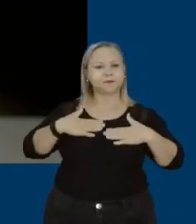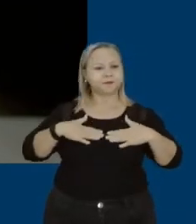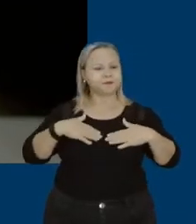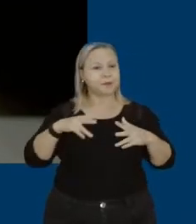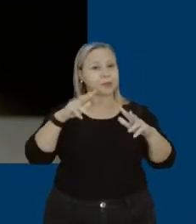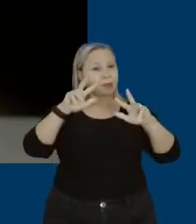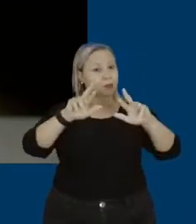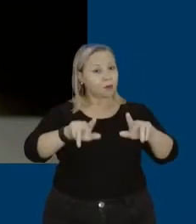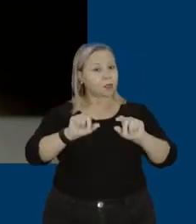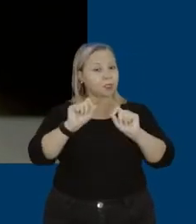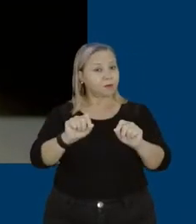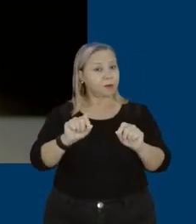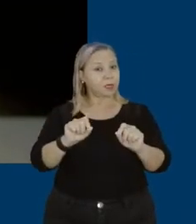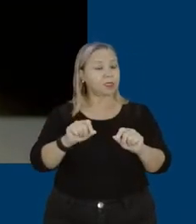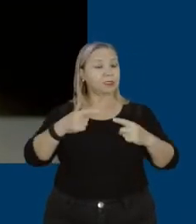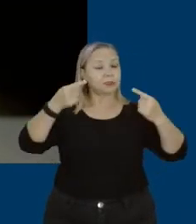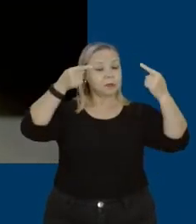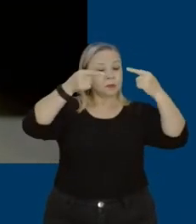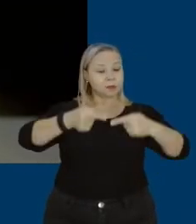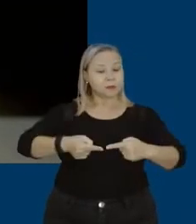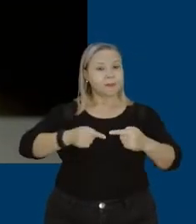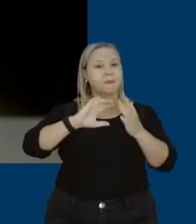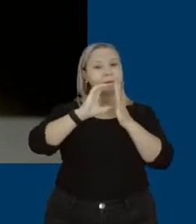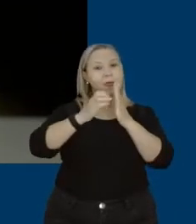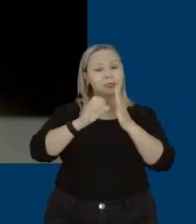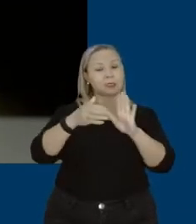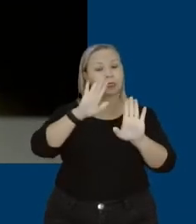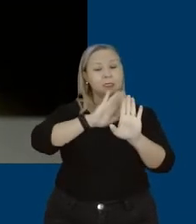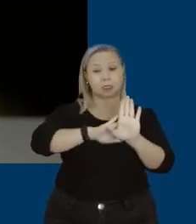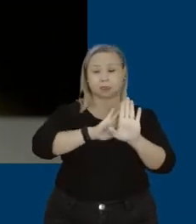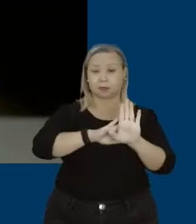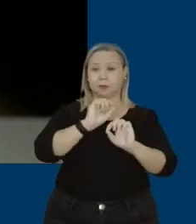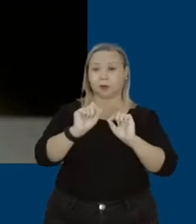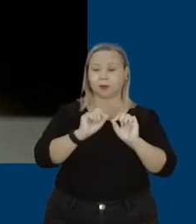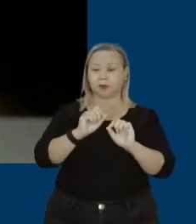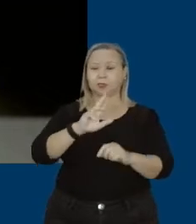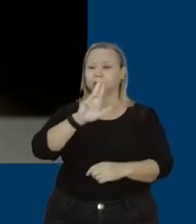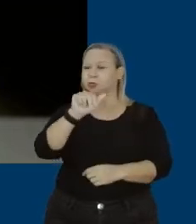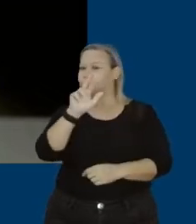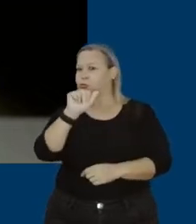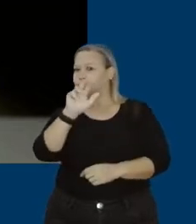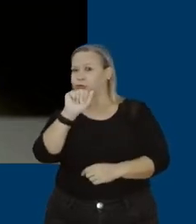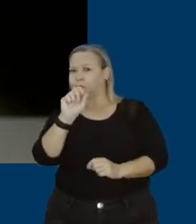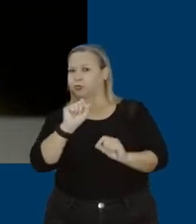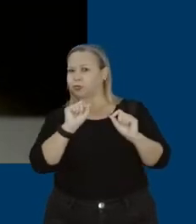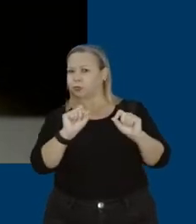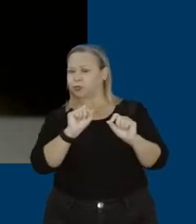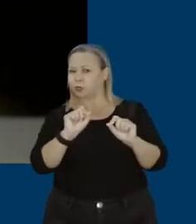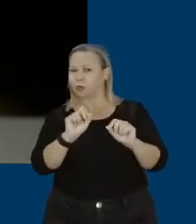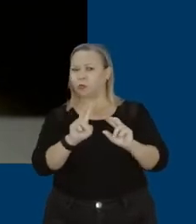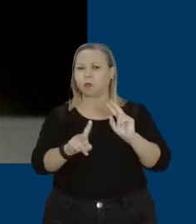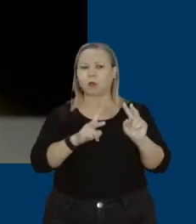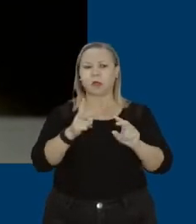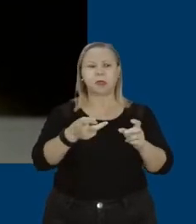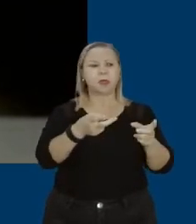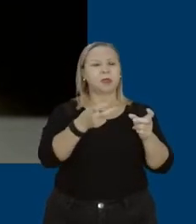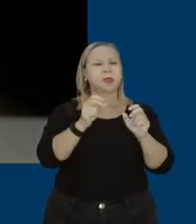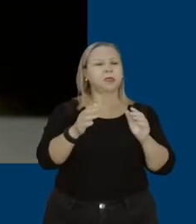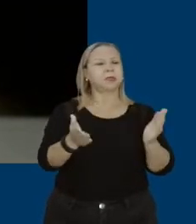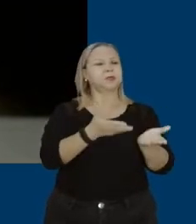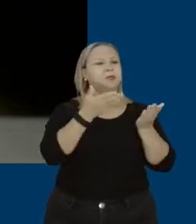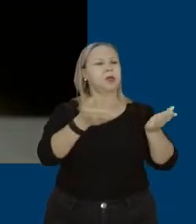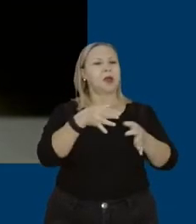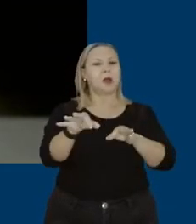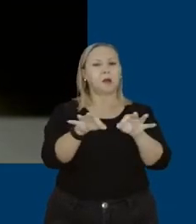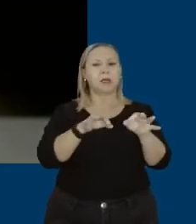diferenças e divergências políticas, partidárias e ideológicas. Jamais do ponto de vista de incitar e organizar